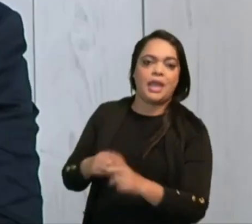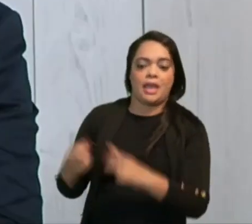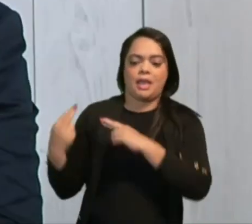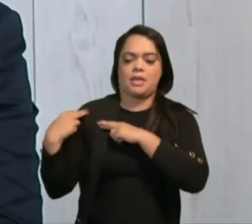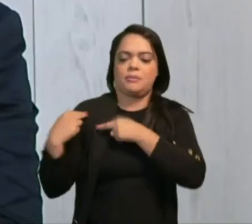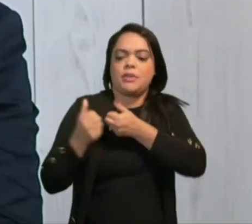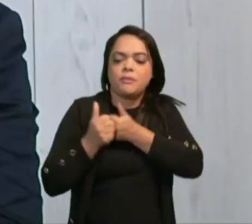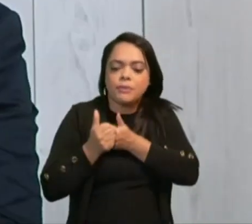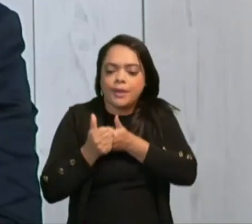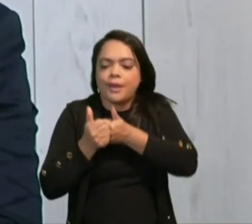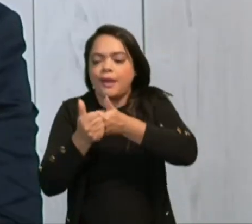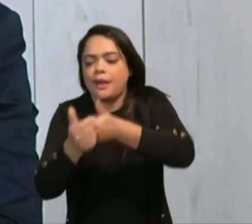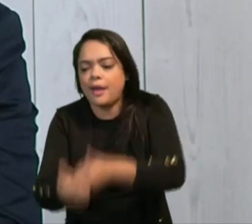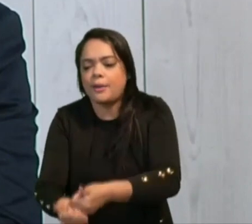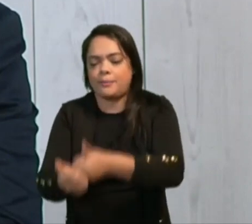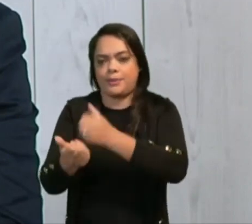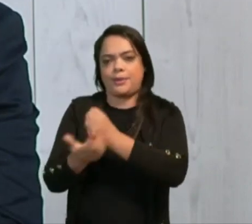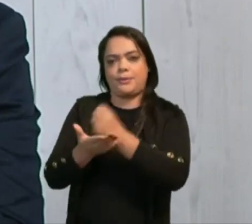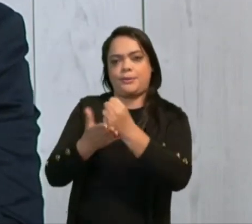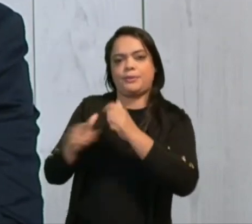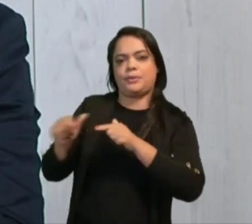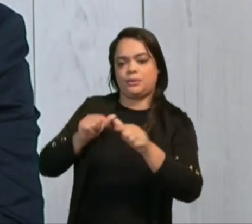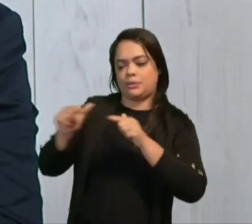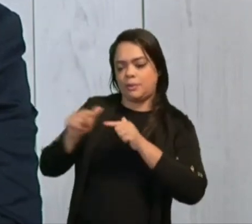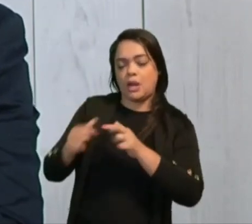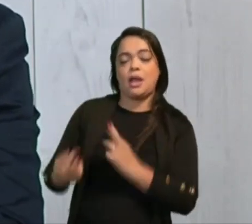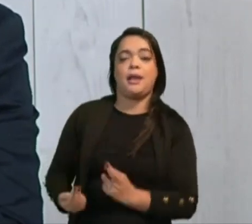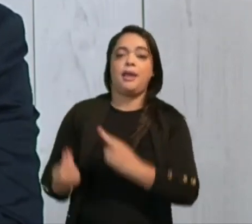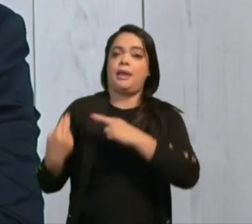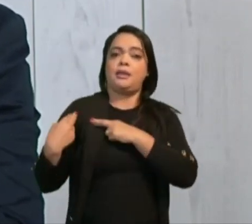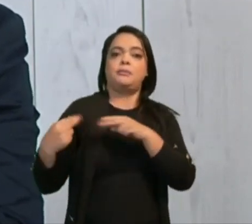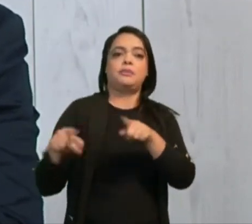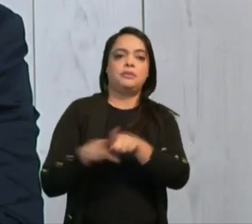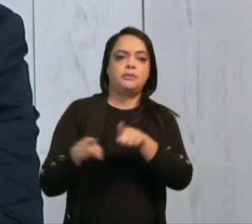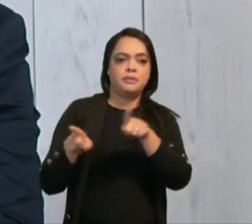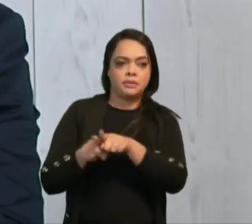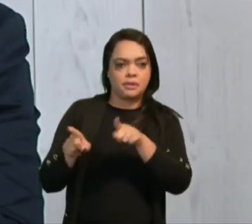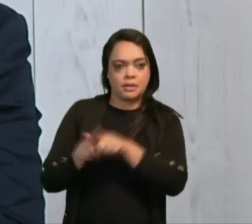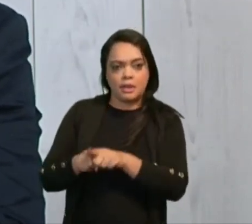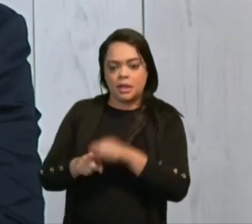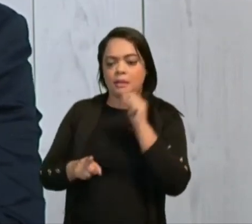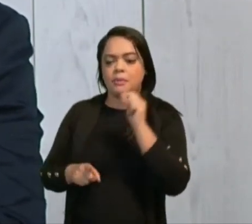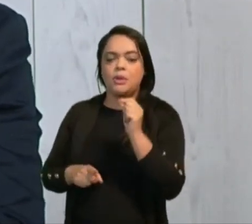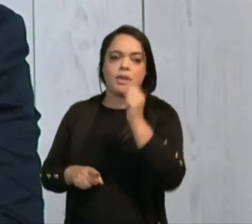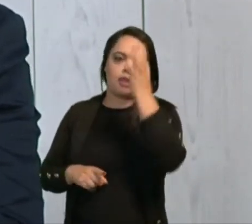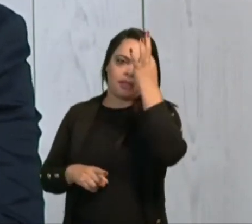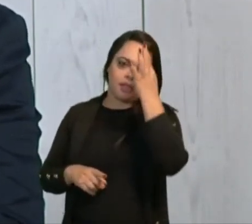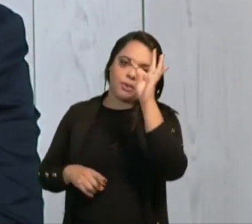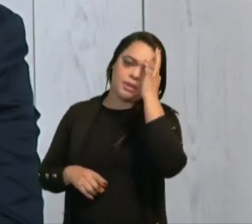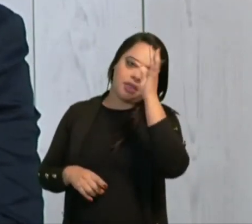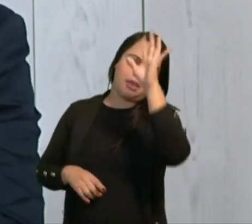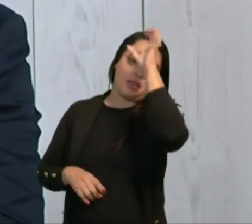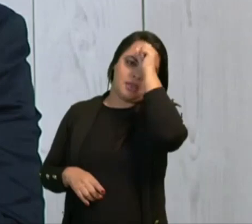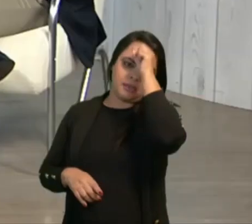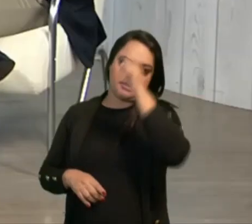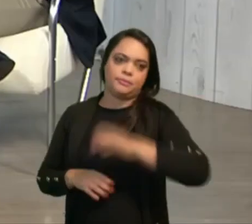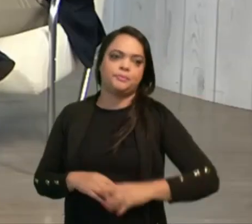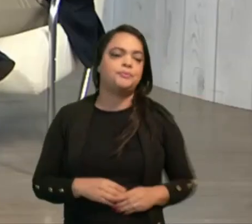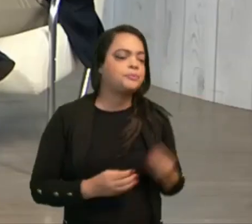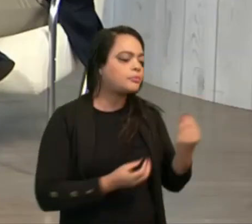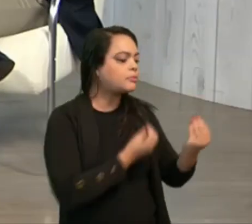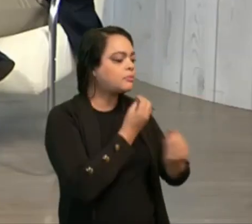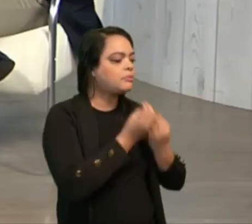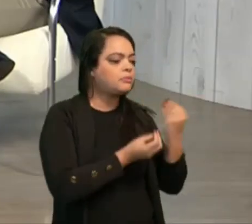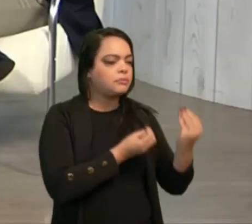acompanhar aquele contrato de trabalho e fica responsável também pela parte teórica da aprendizagem. E como foi o